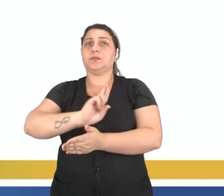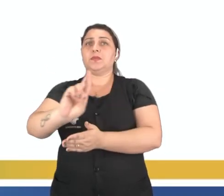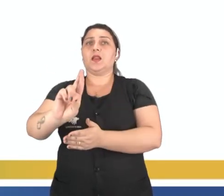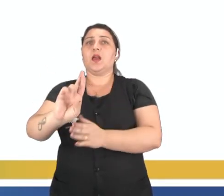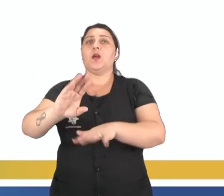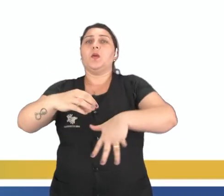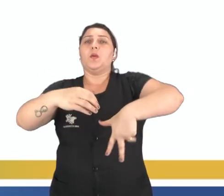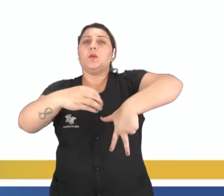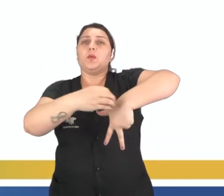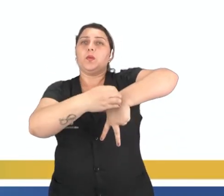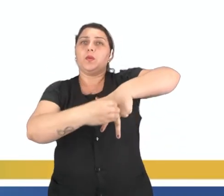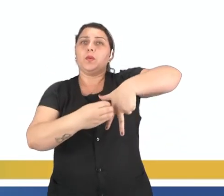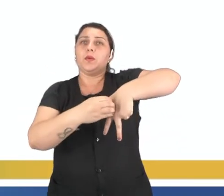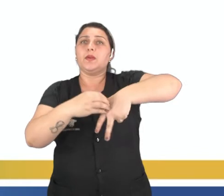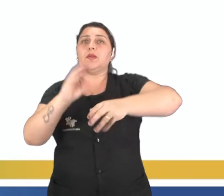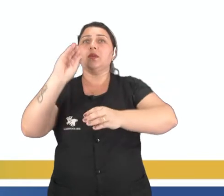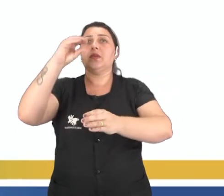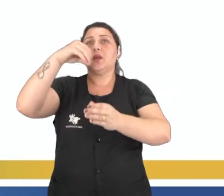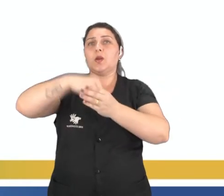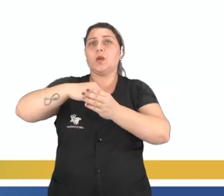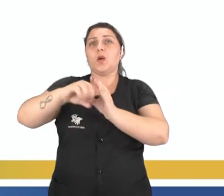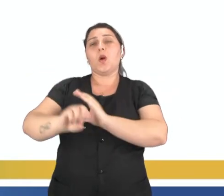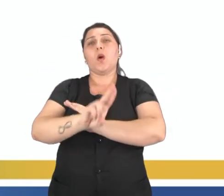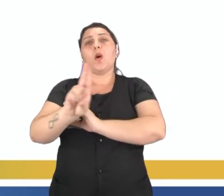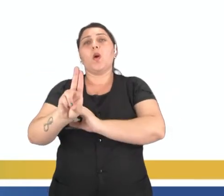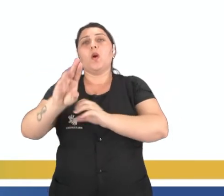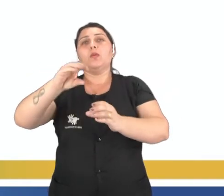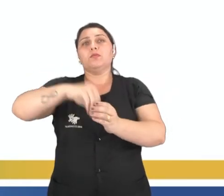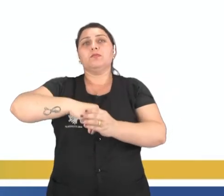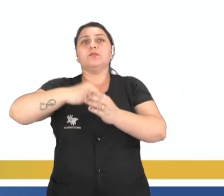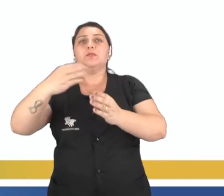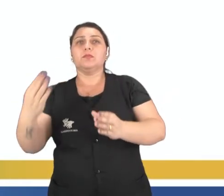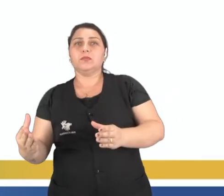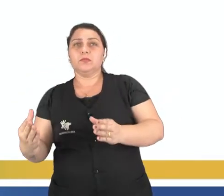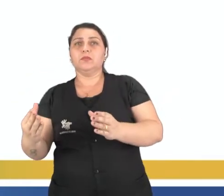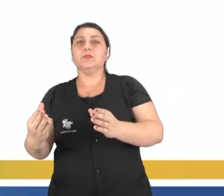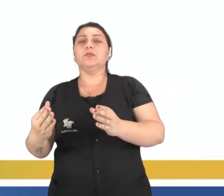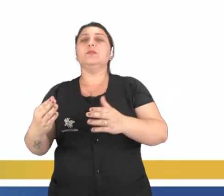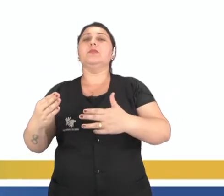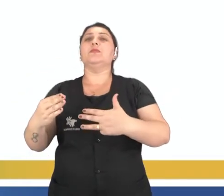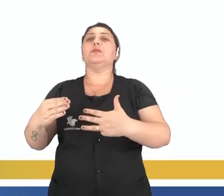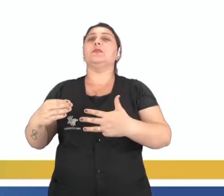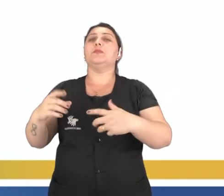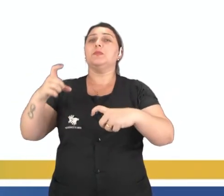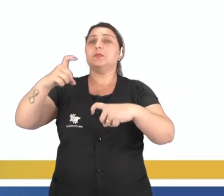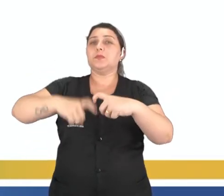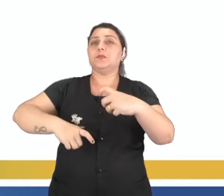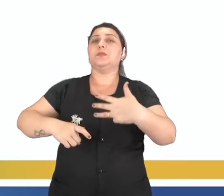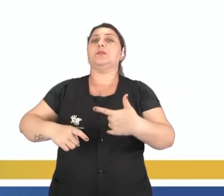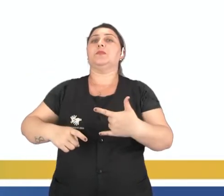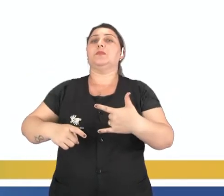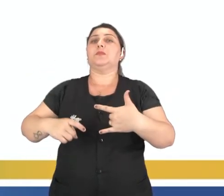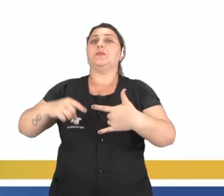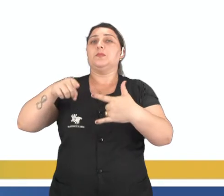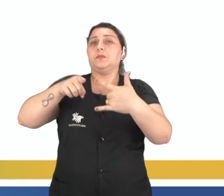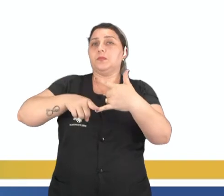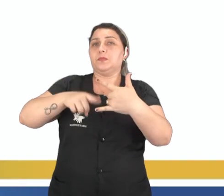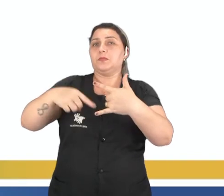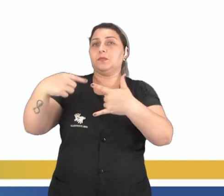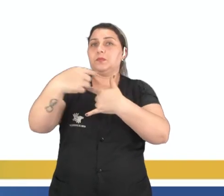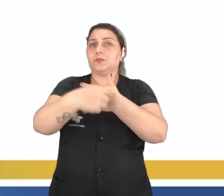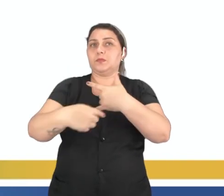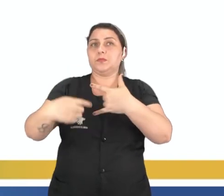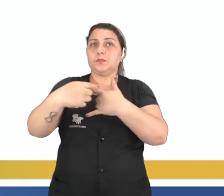representa os órgãos internos ou externos do aparelho reprodutor feminino? Vamos primeiro pra